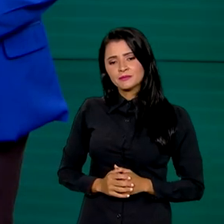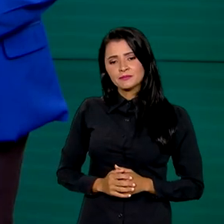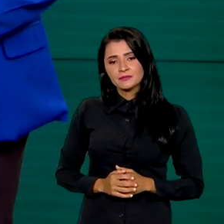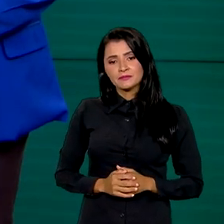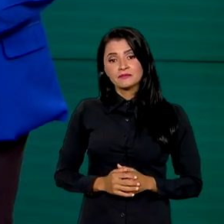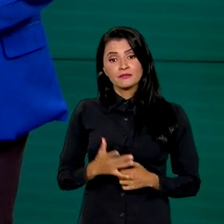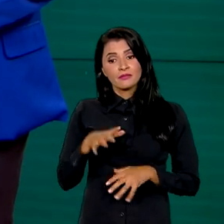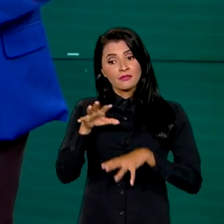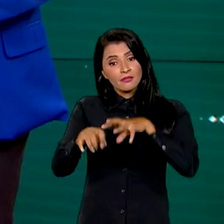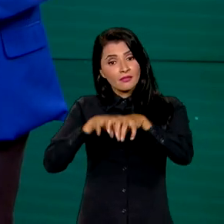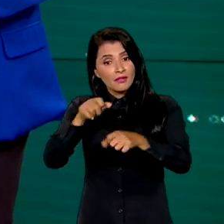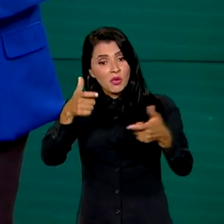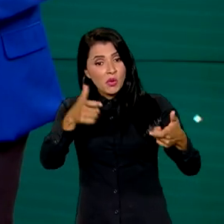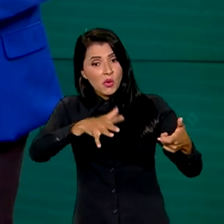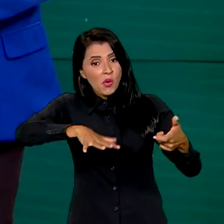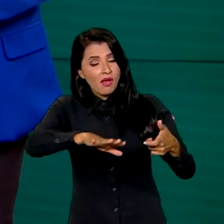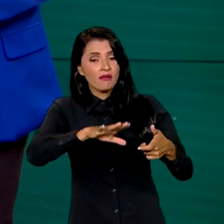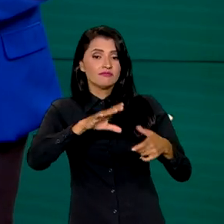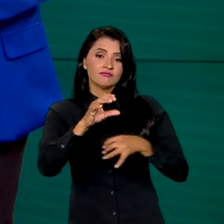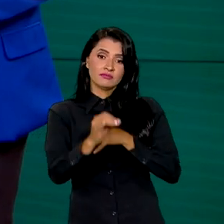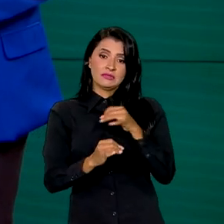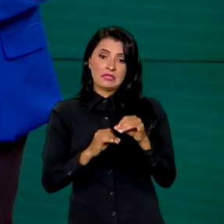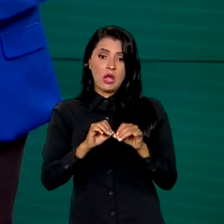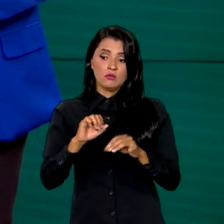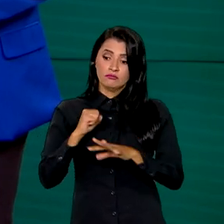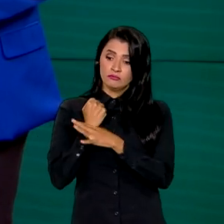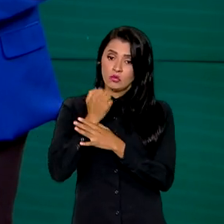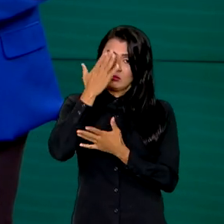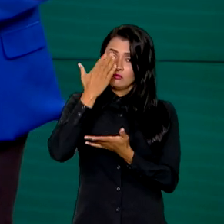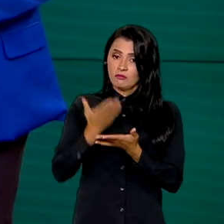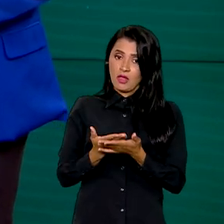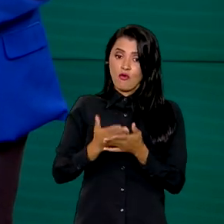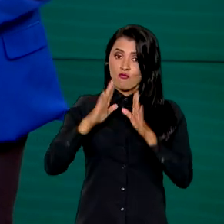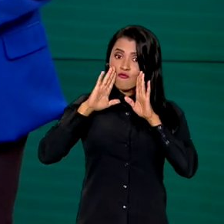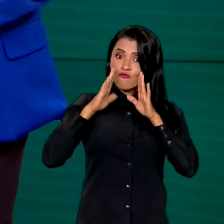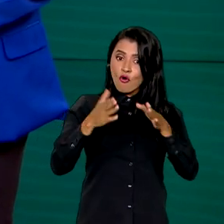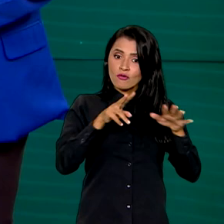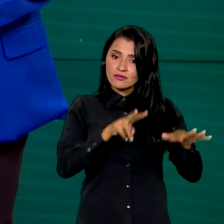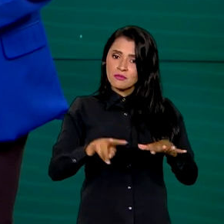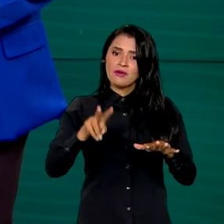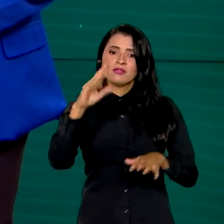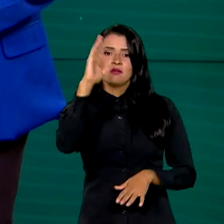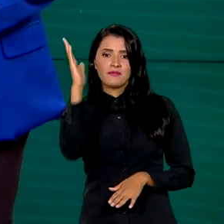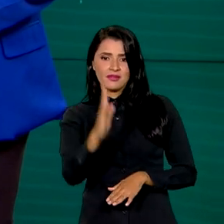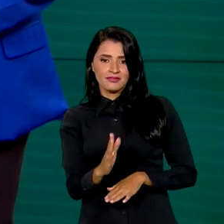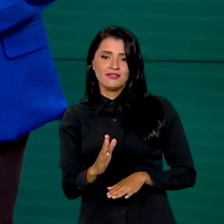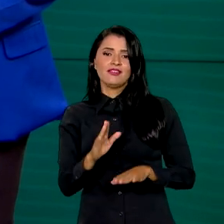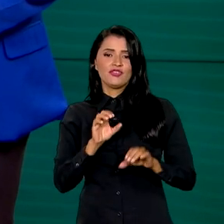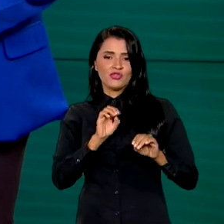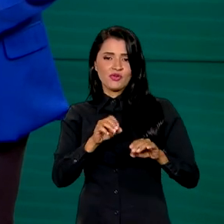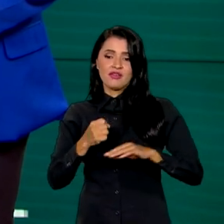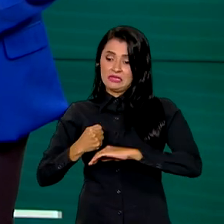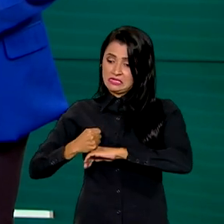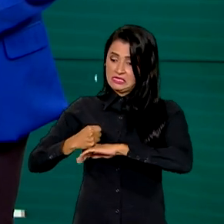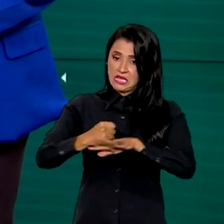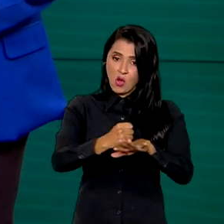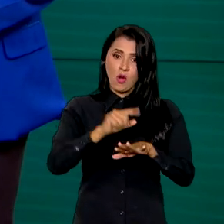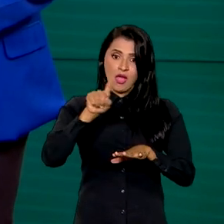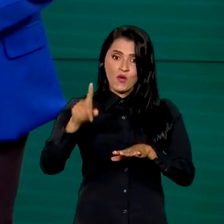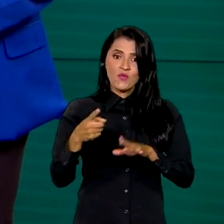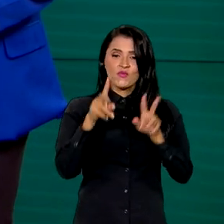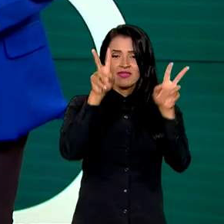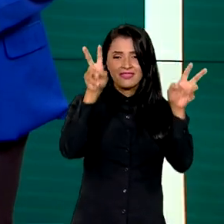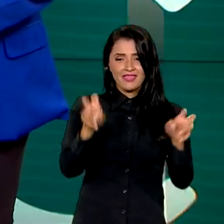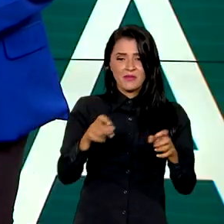E a busca por um ambiente digital seguro e confiável, foco da Semana Brasileira de Educação Mediática, foi um dos temas da